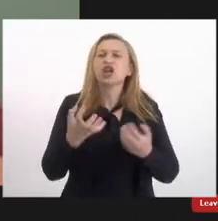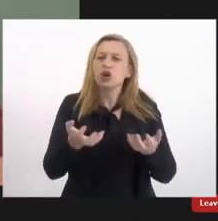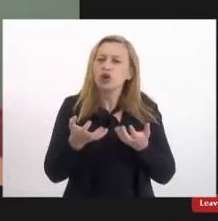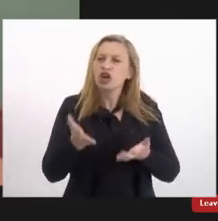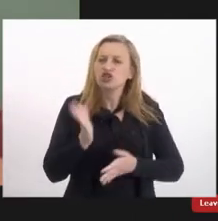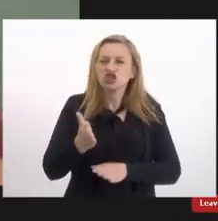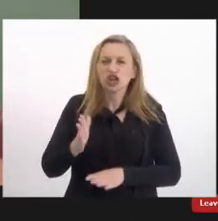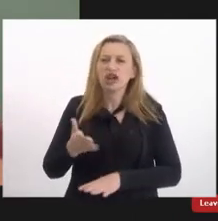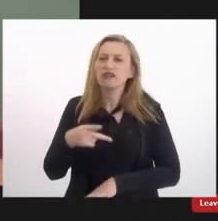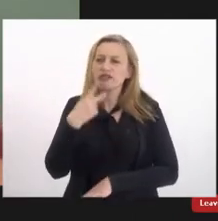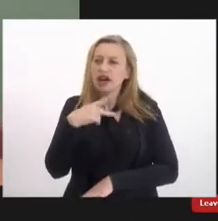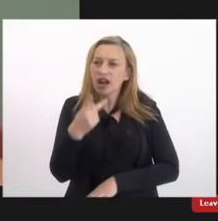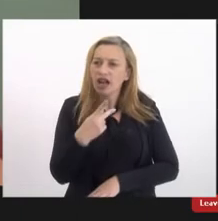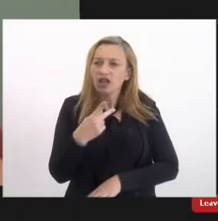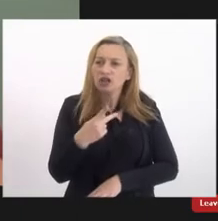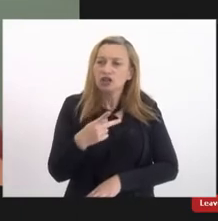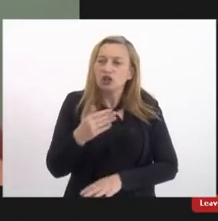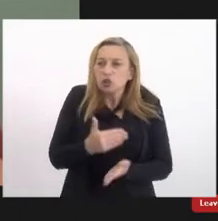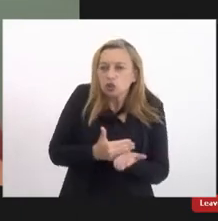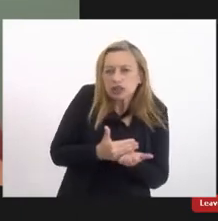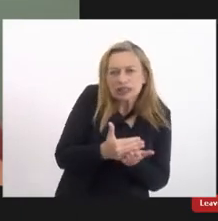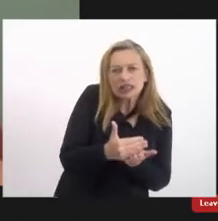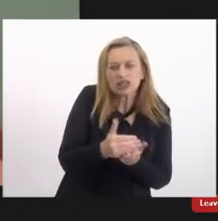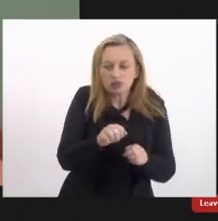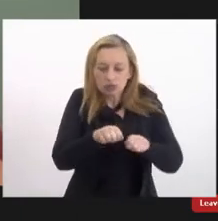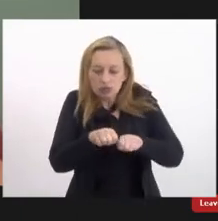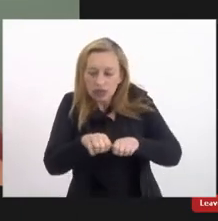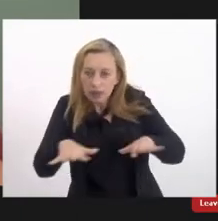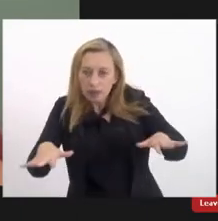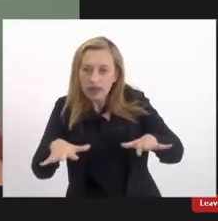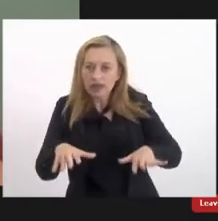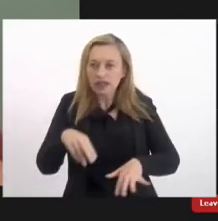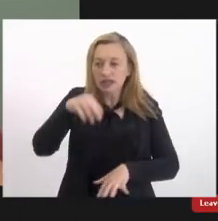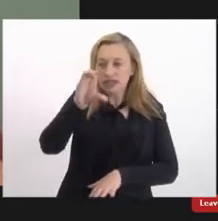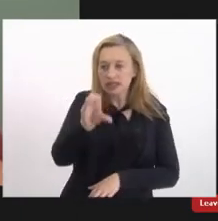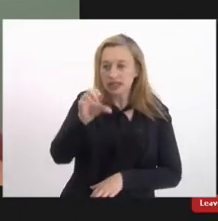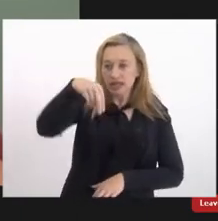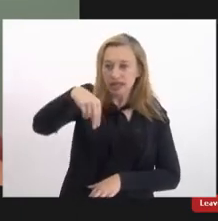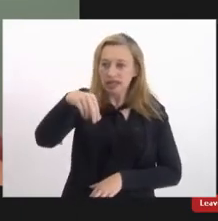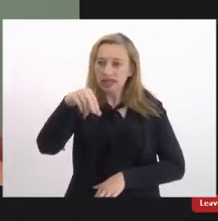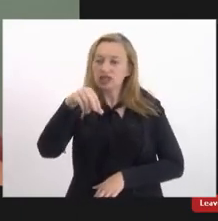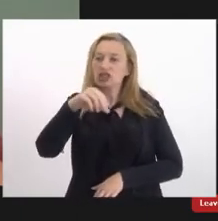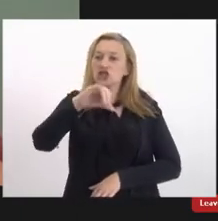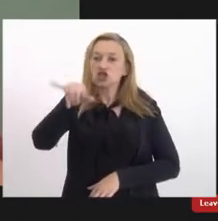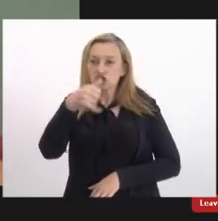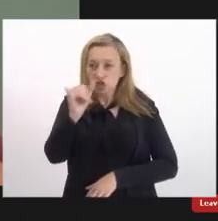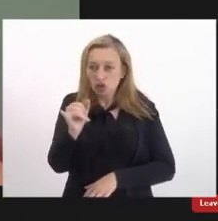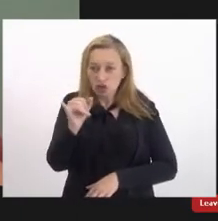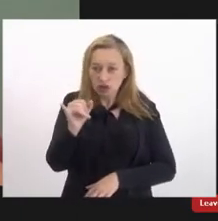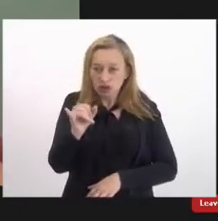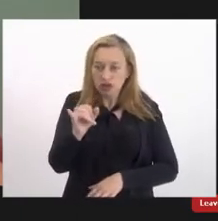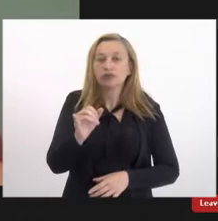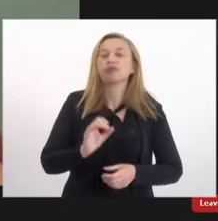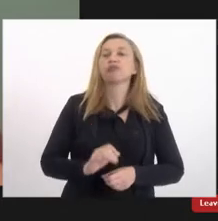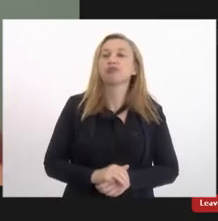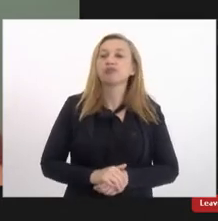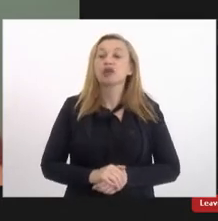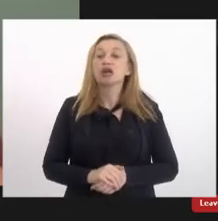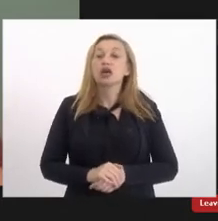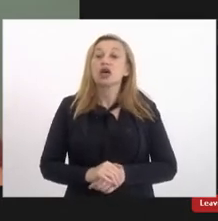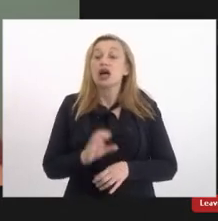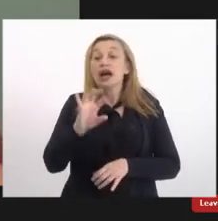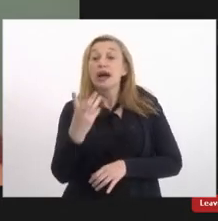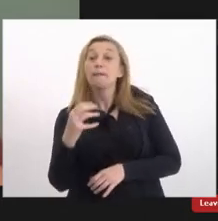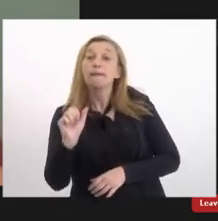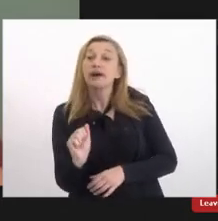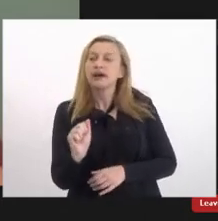já direto falar sobre no início da pandemia o CNJ Conselho Nacional de Justiça ele lança uma campanha a